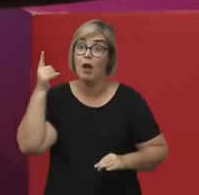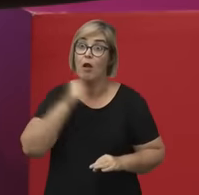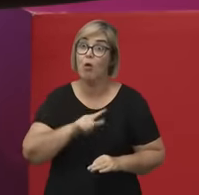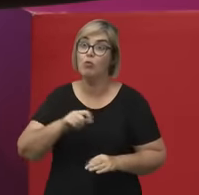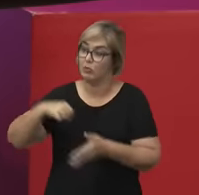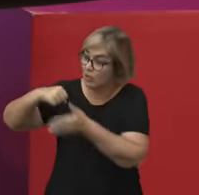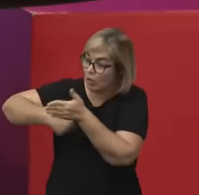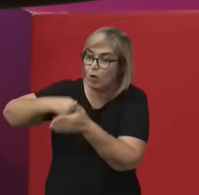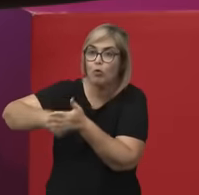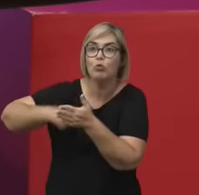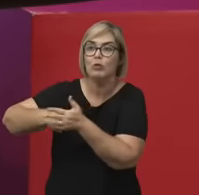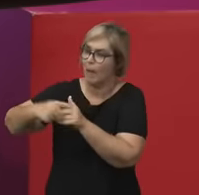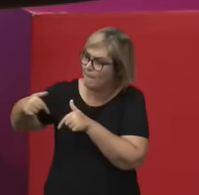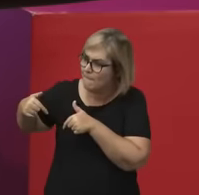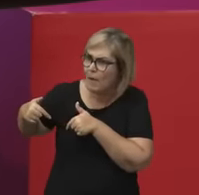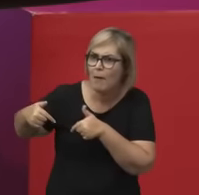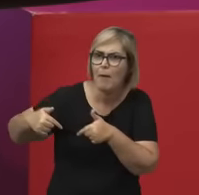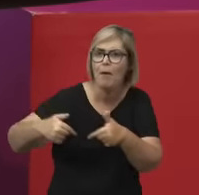para garantia de um direito,